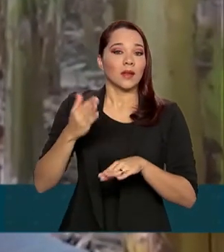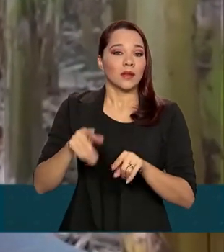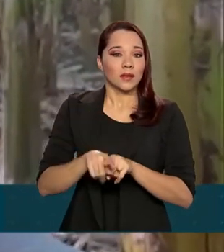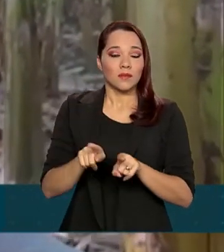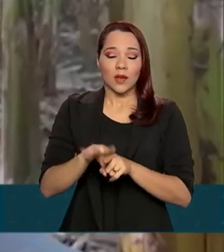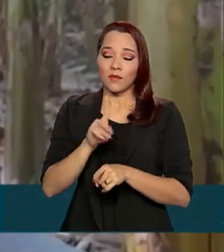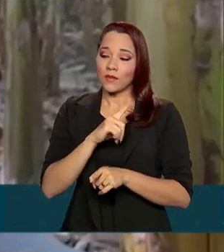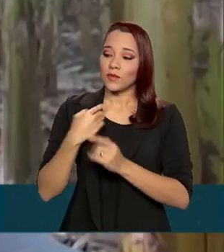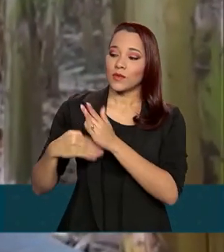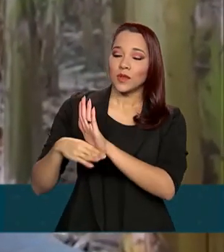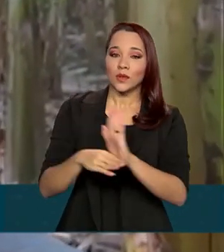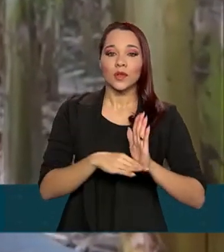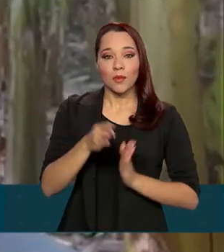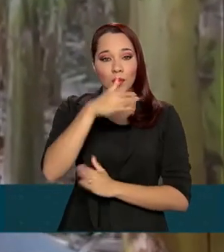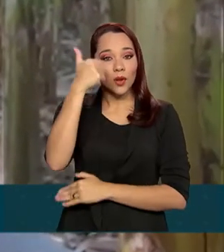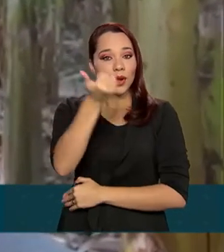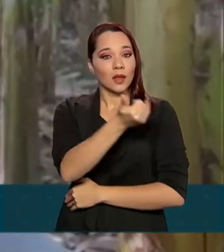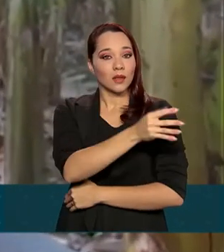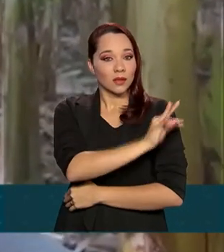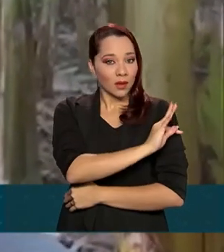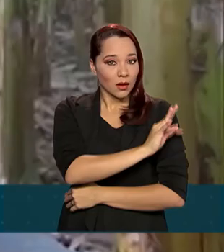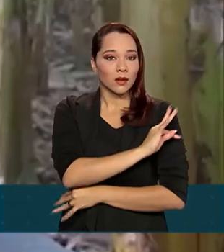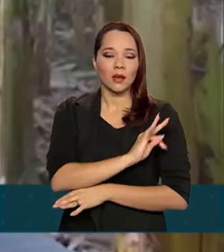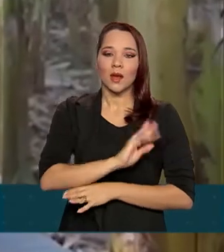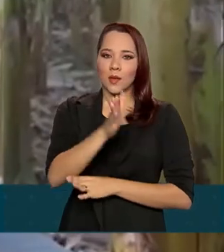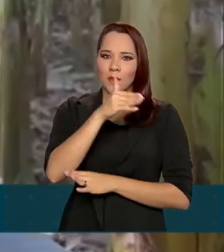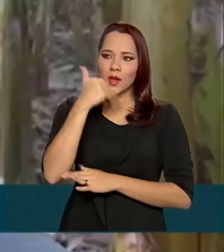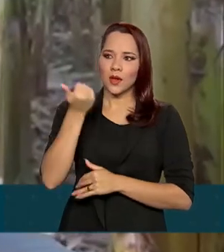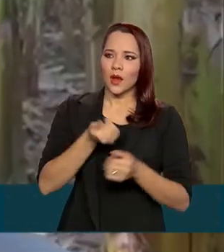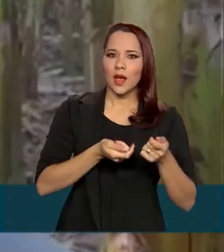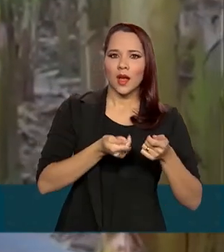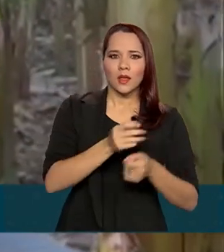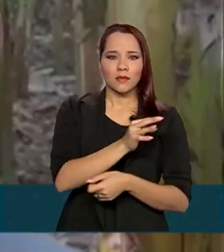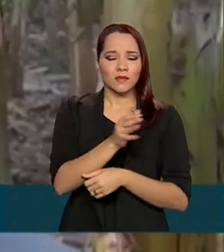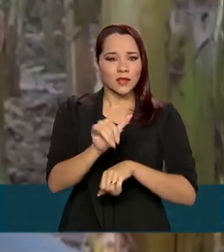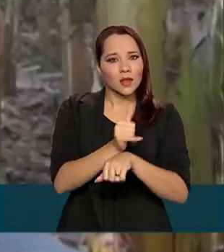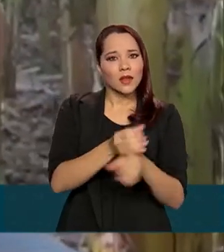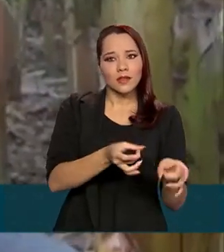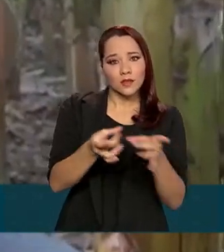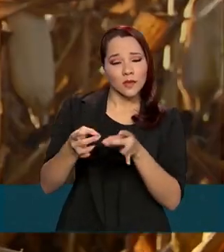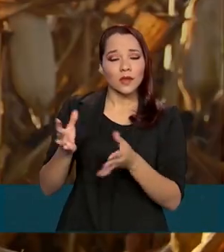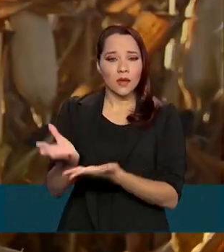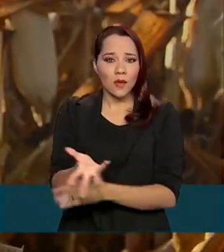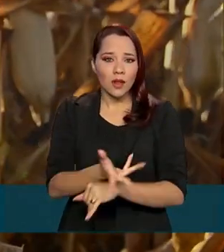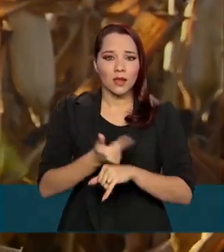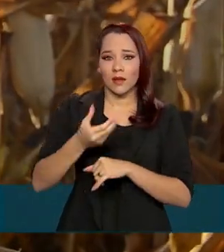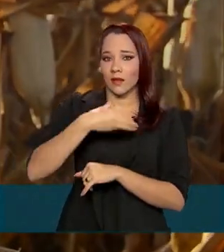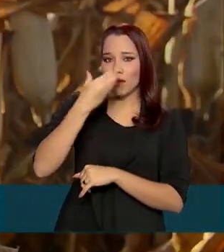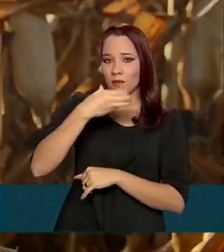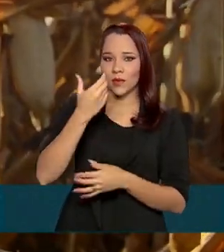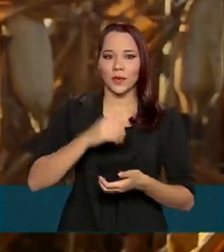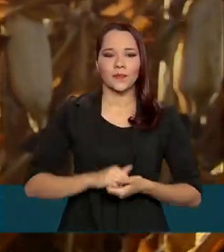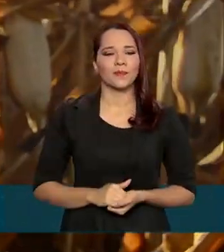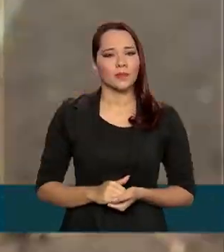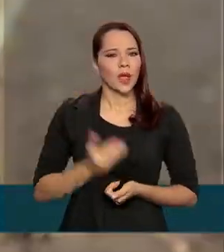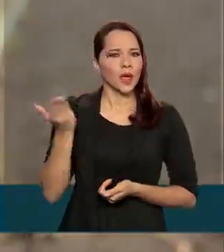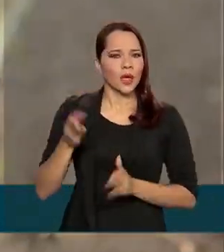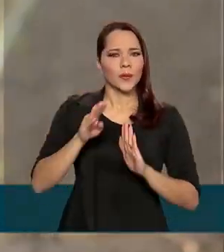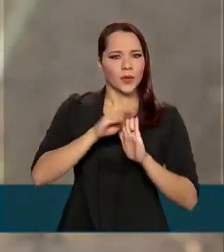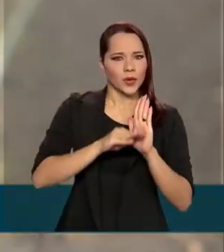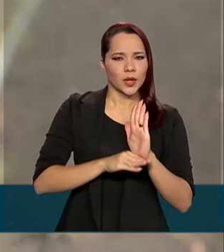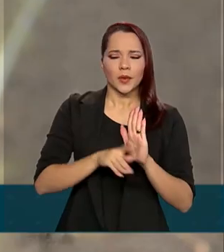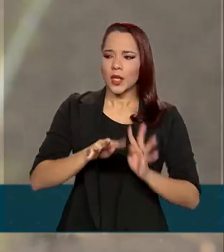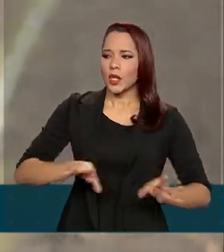a melhorar as técnicas, melhorar a nossa comercialização e a qualidade da nossa fruta. O Agro Nordeste abrange